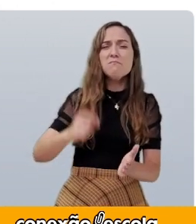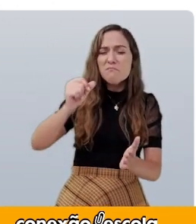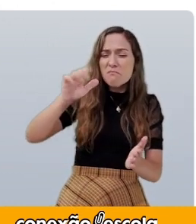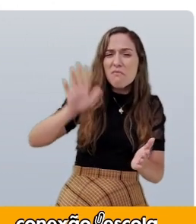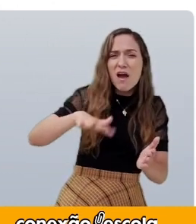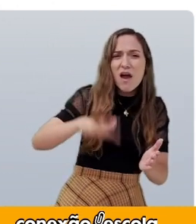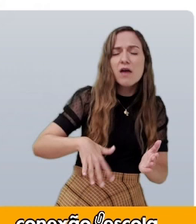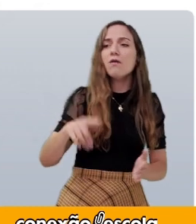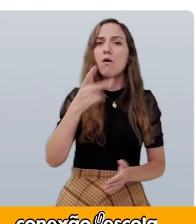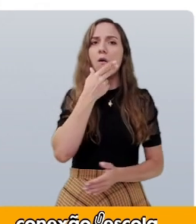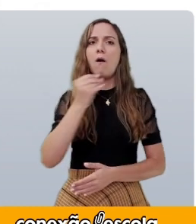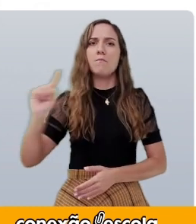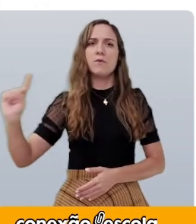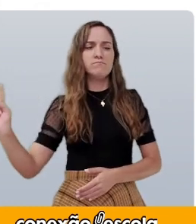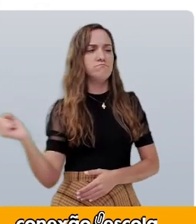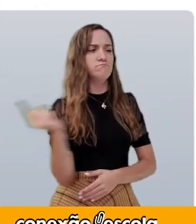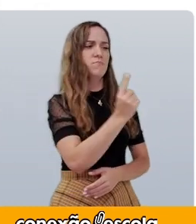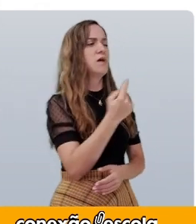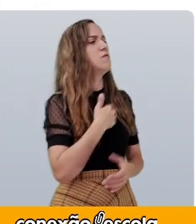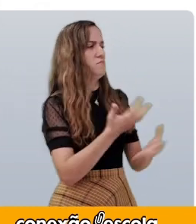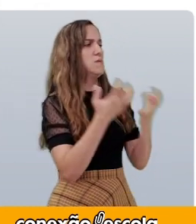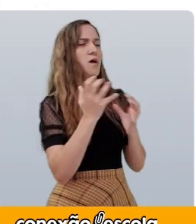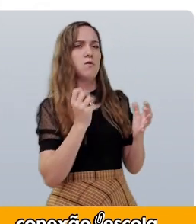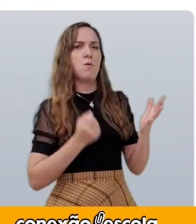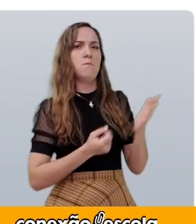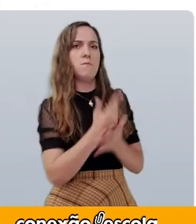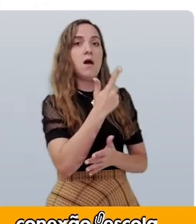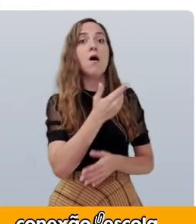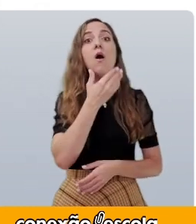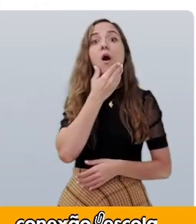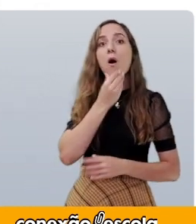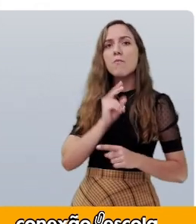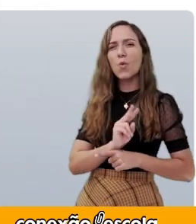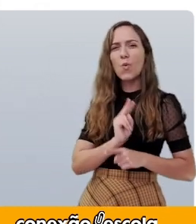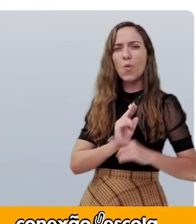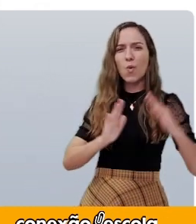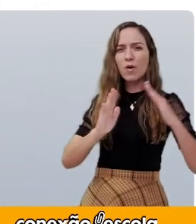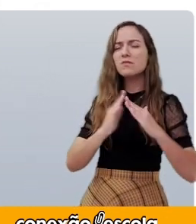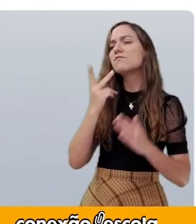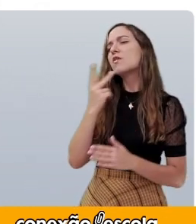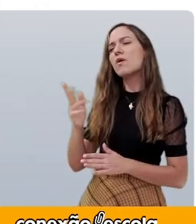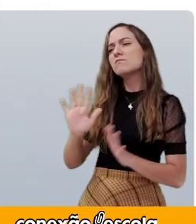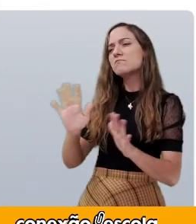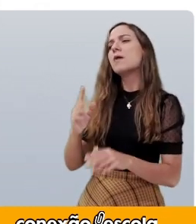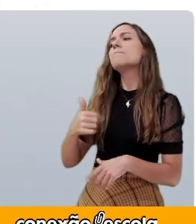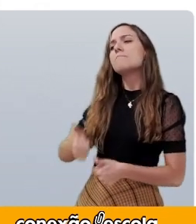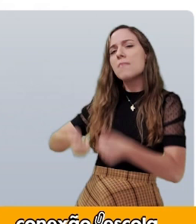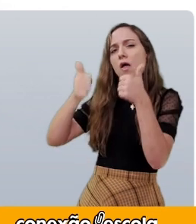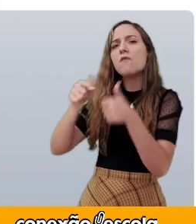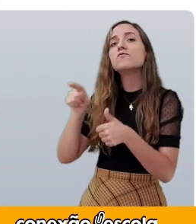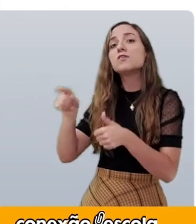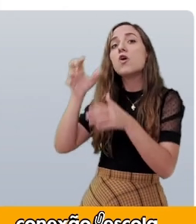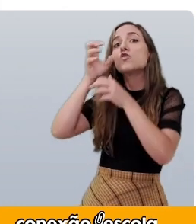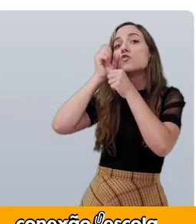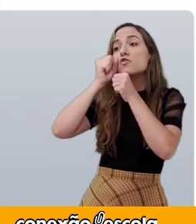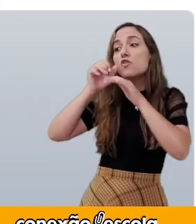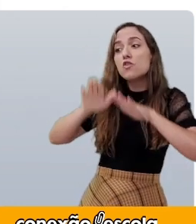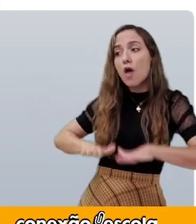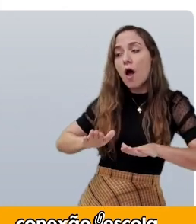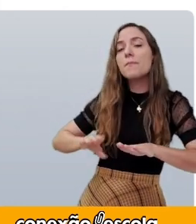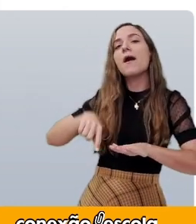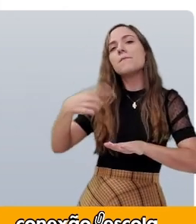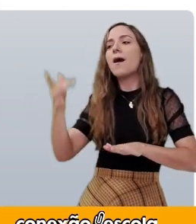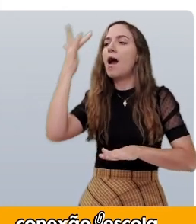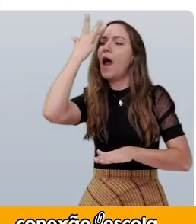O caseiro aconselhou o homem a passar a noite na fazenda e deixar a